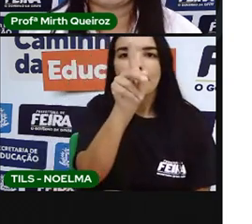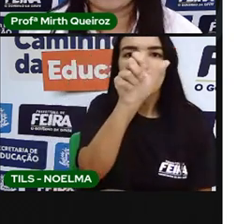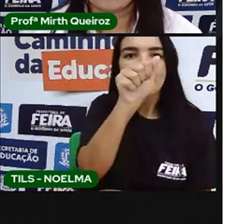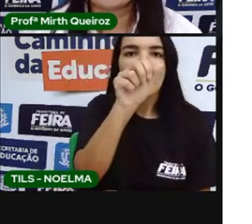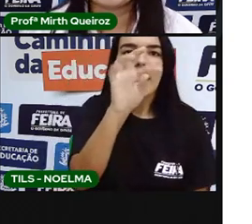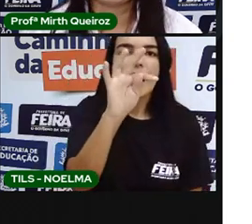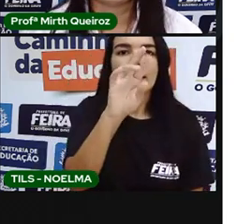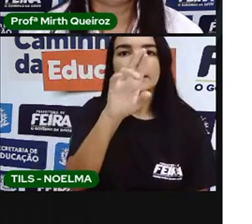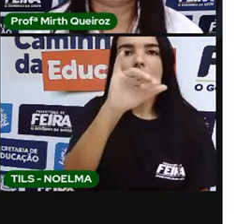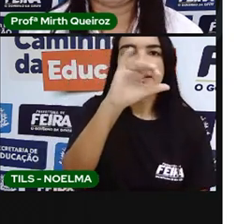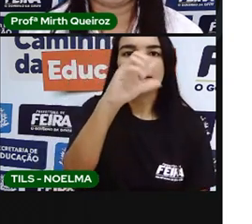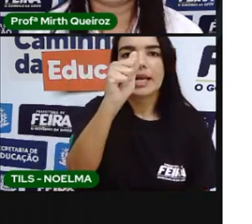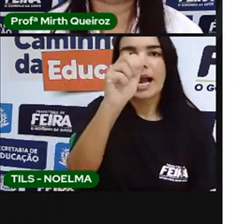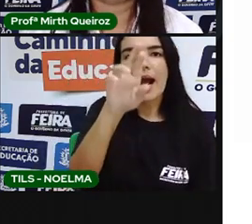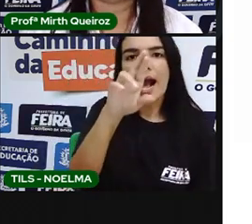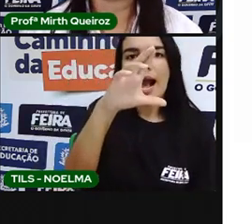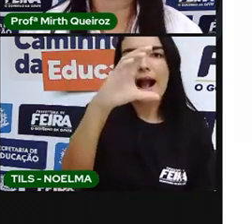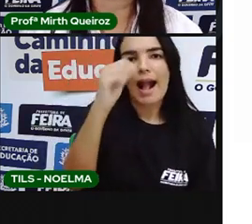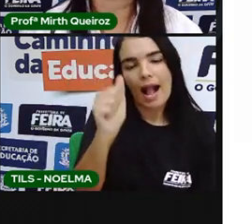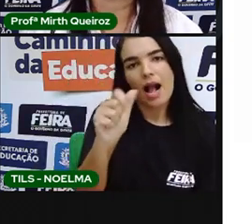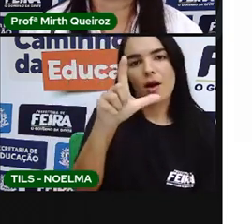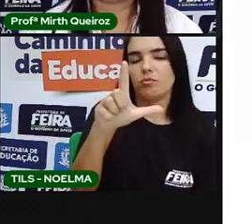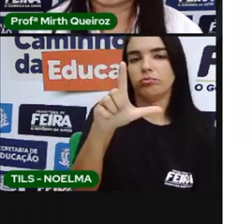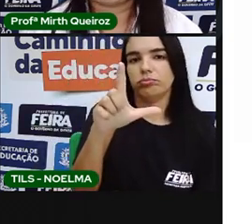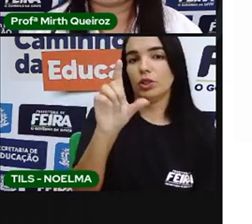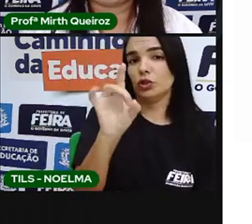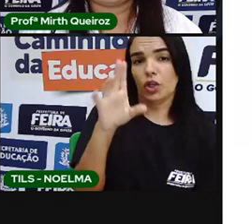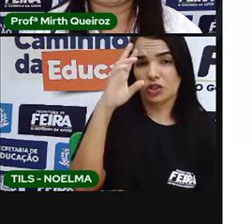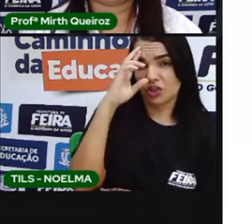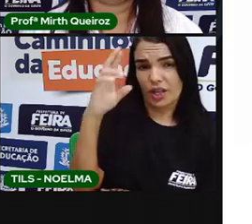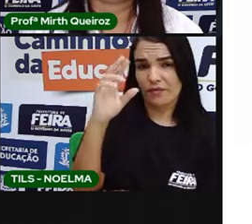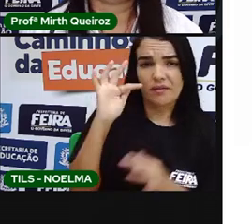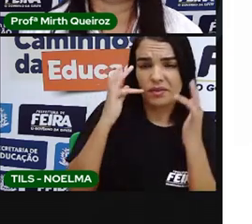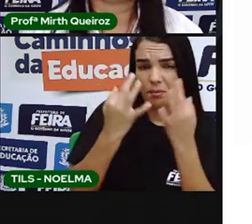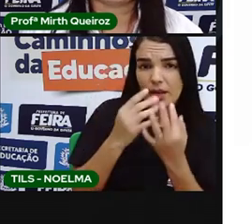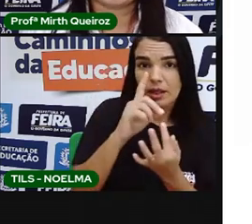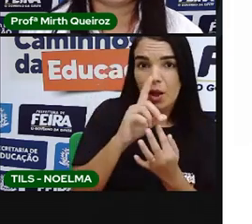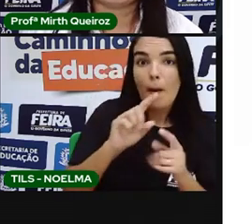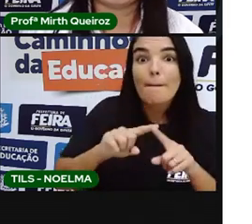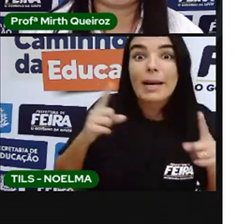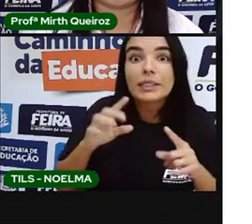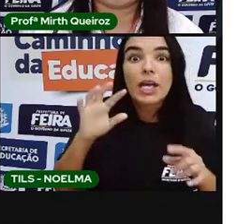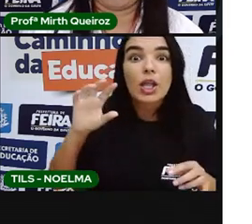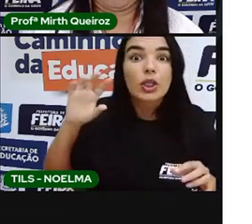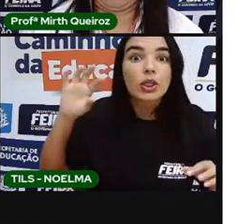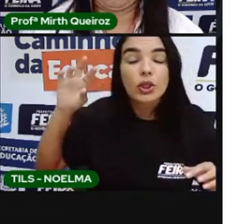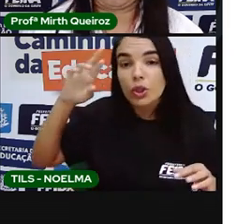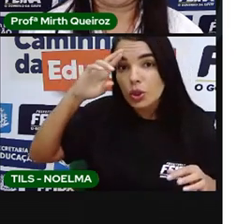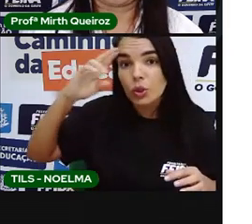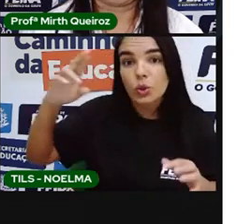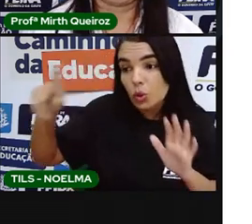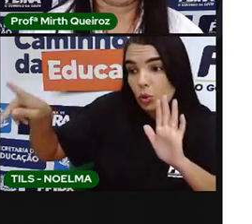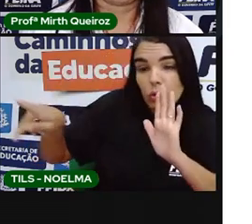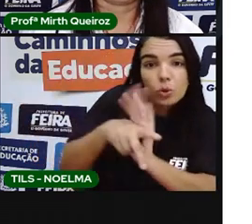né? Esse homem, que não era somente o chefe de família, mas dono de tudo.